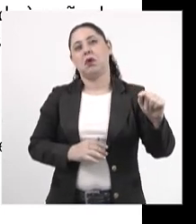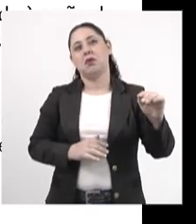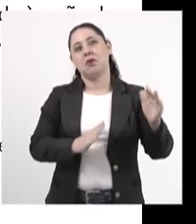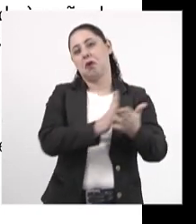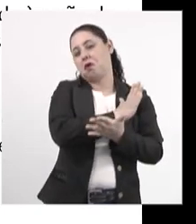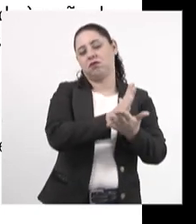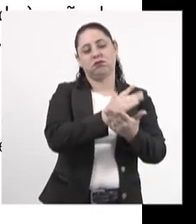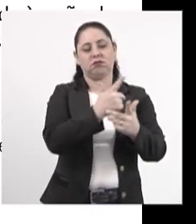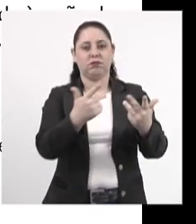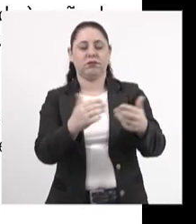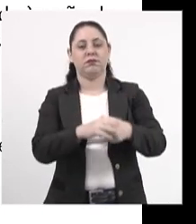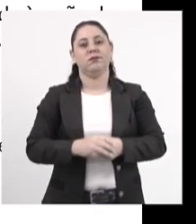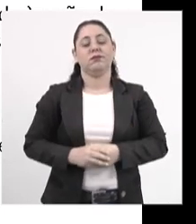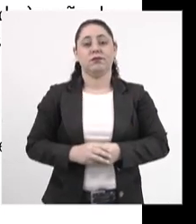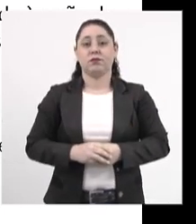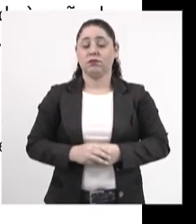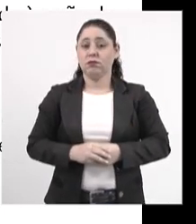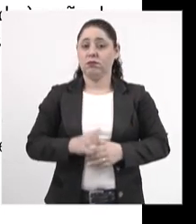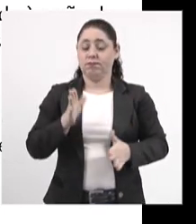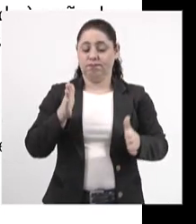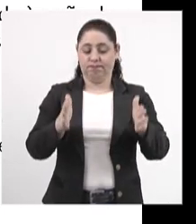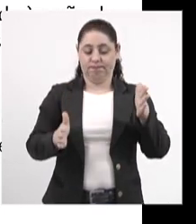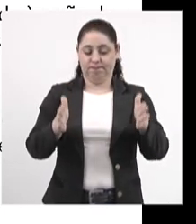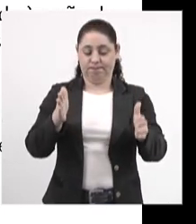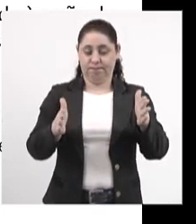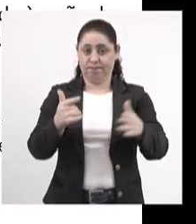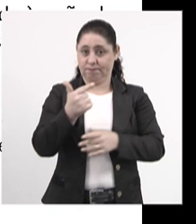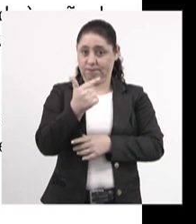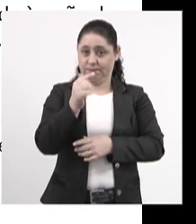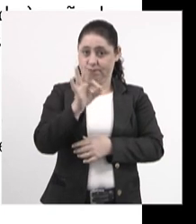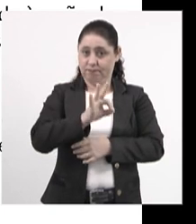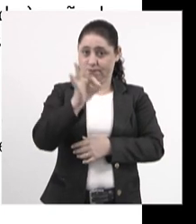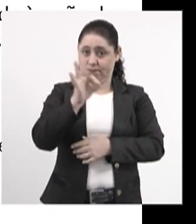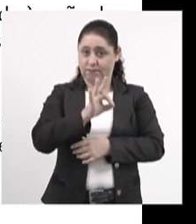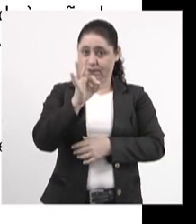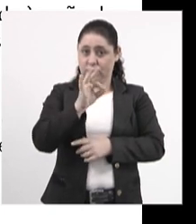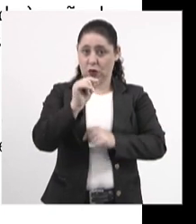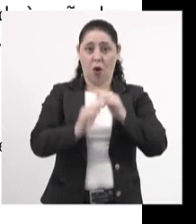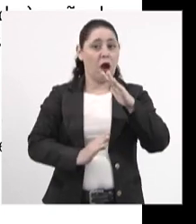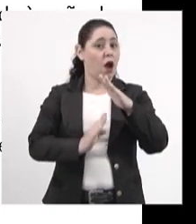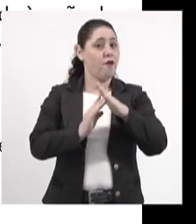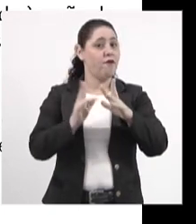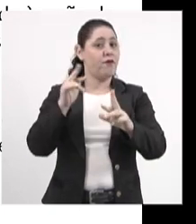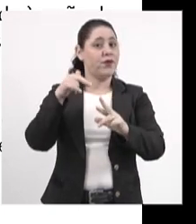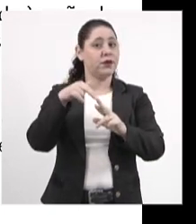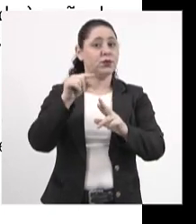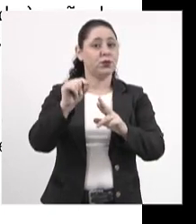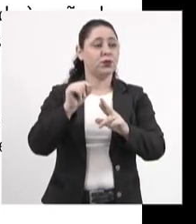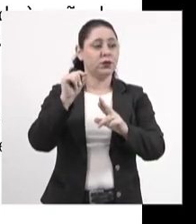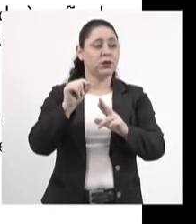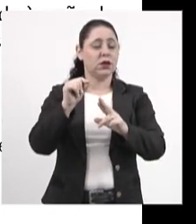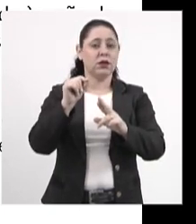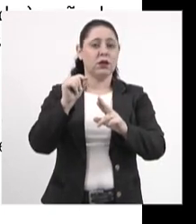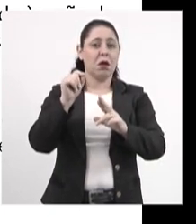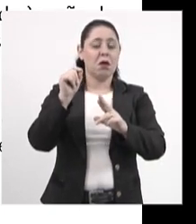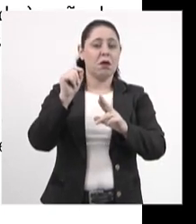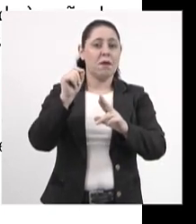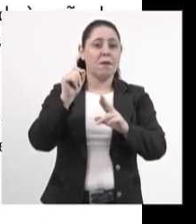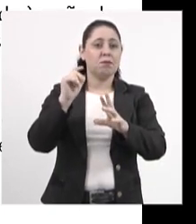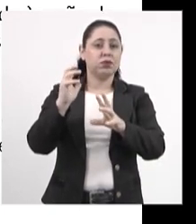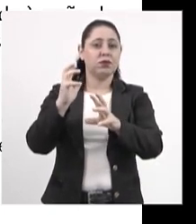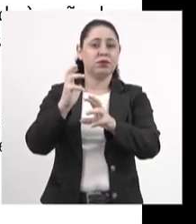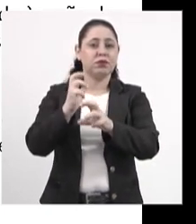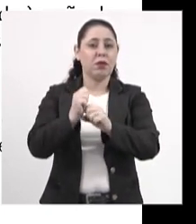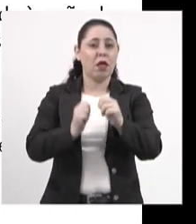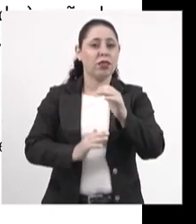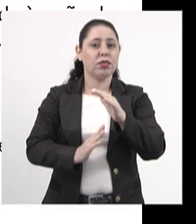coisa. Esse período, esses 2%, vai servir de referência para a remuneração do Mato Grosso do Sul